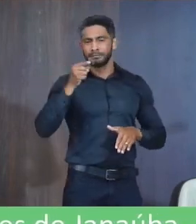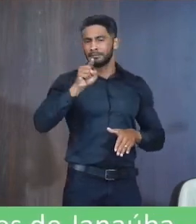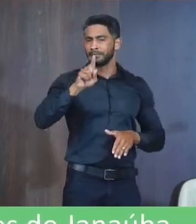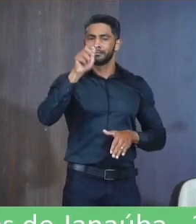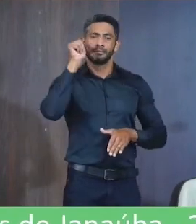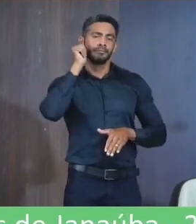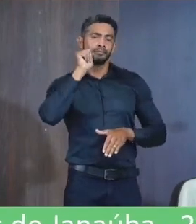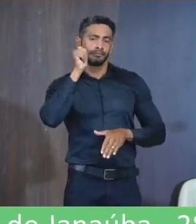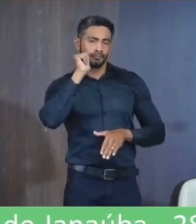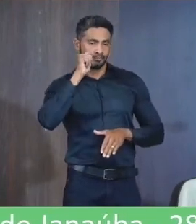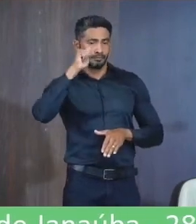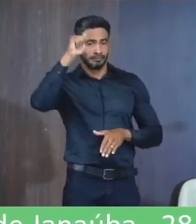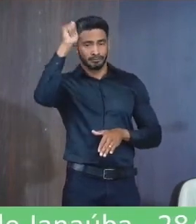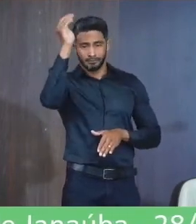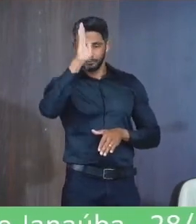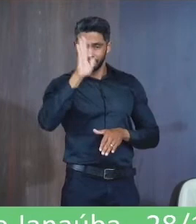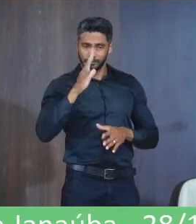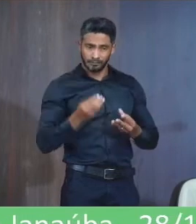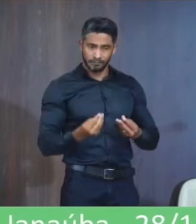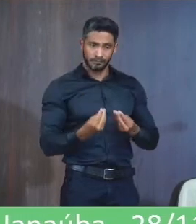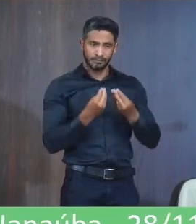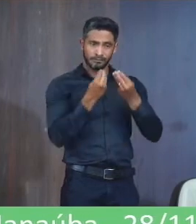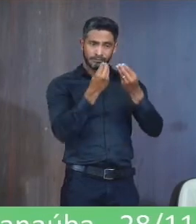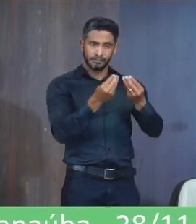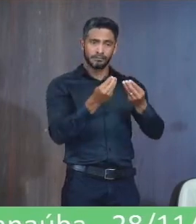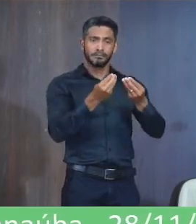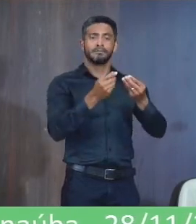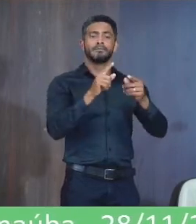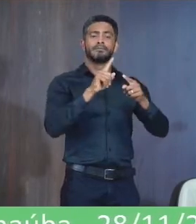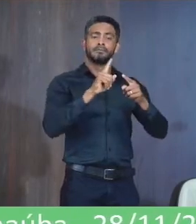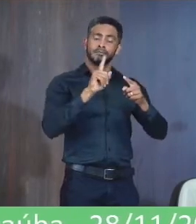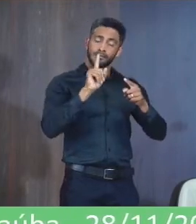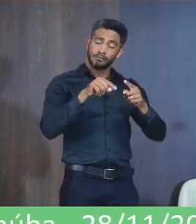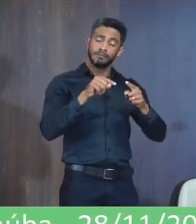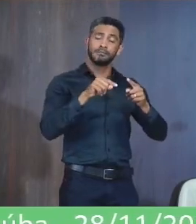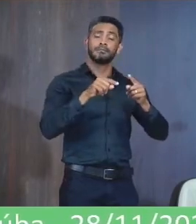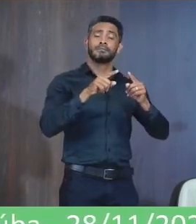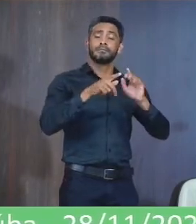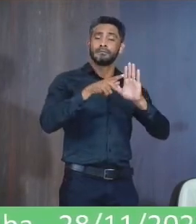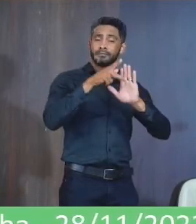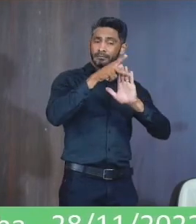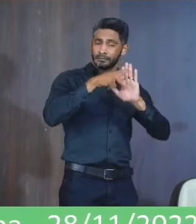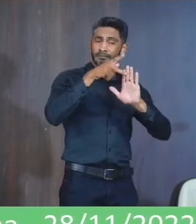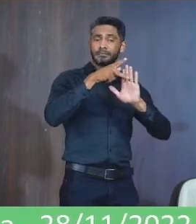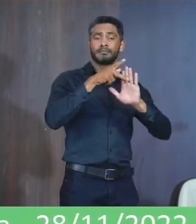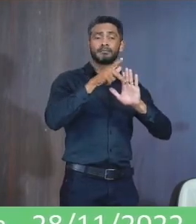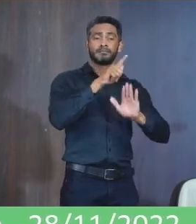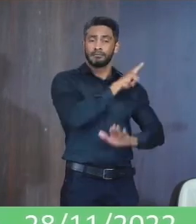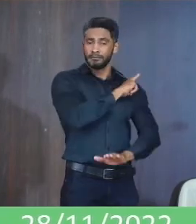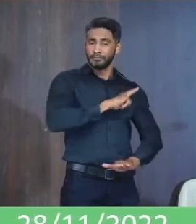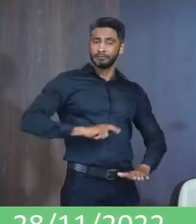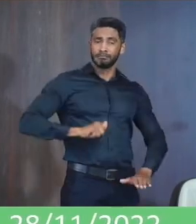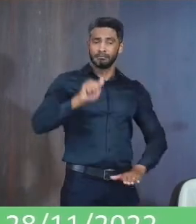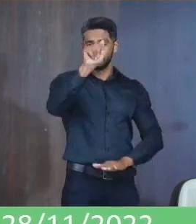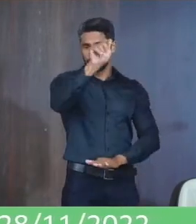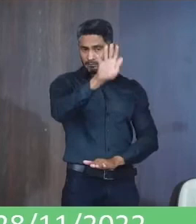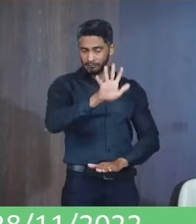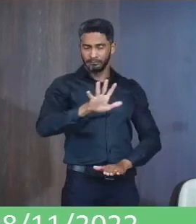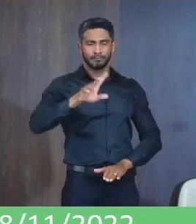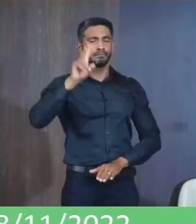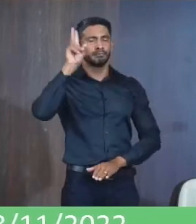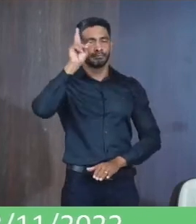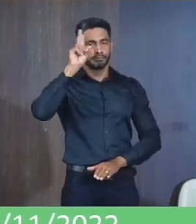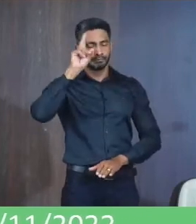beneficiadas No Brasil Com este Programa Que agora Se tornou Um programa Do governo Federal Enfim Eu me